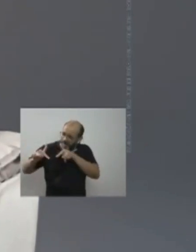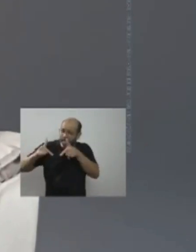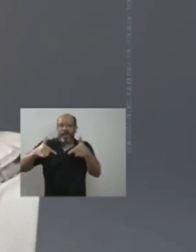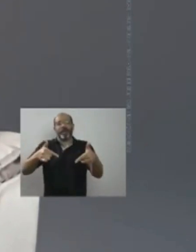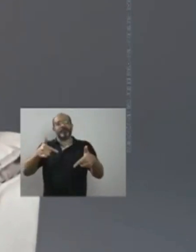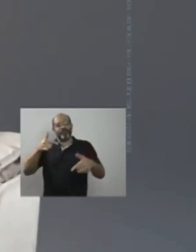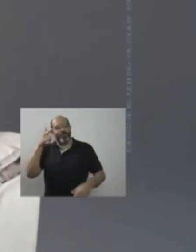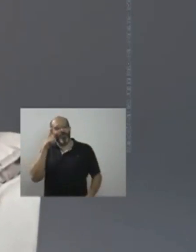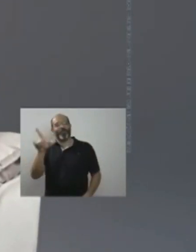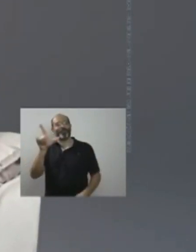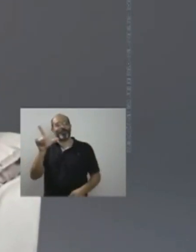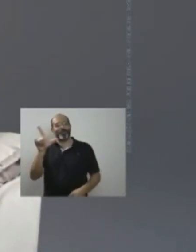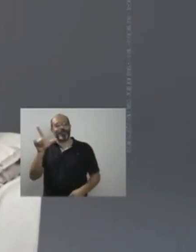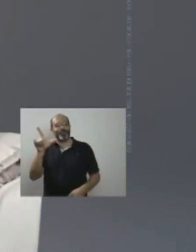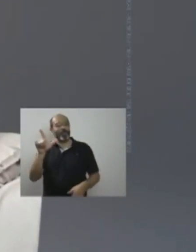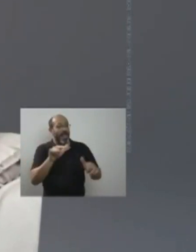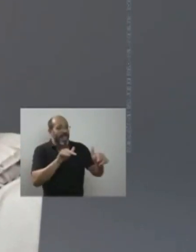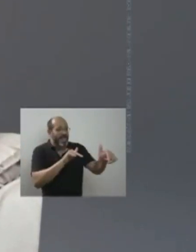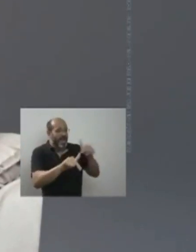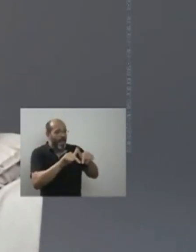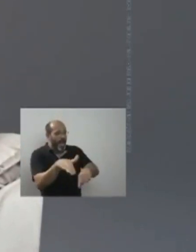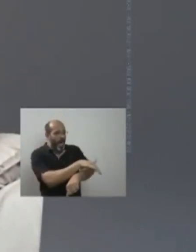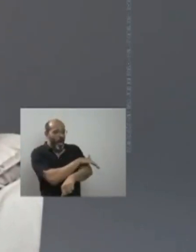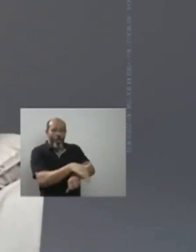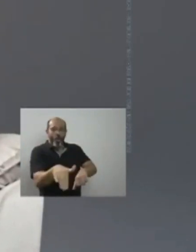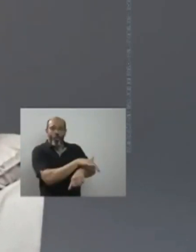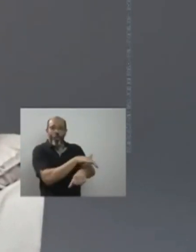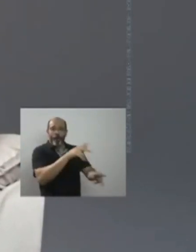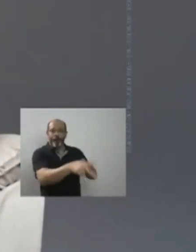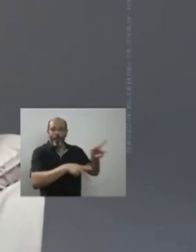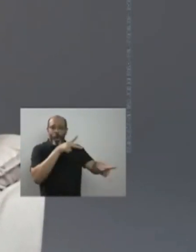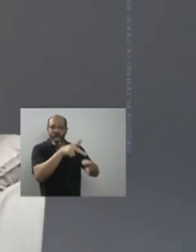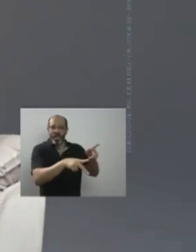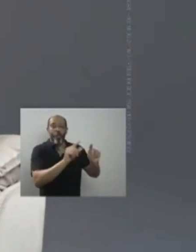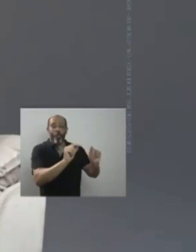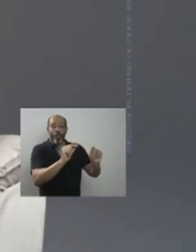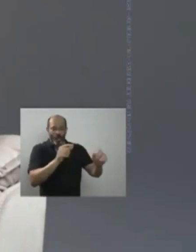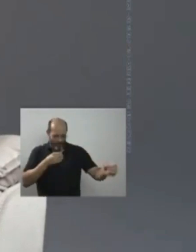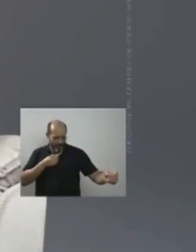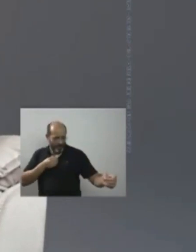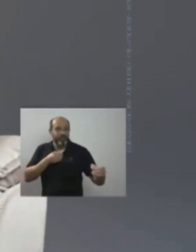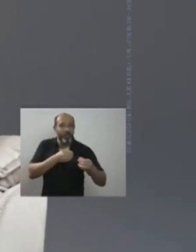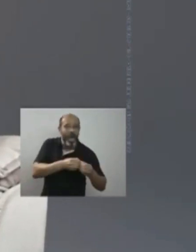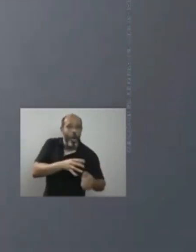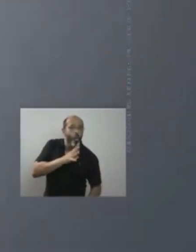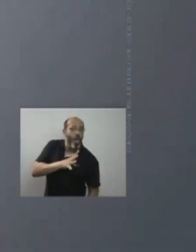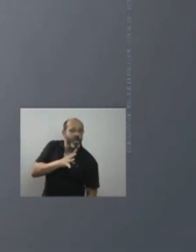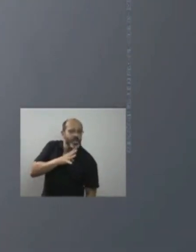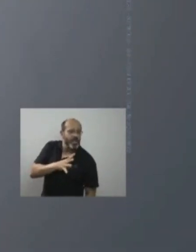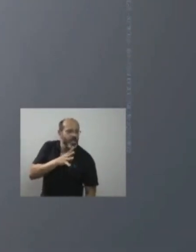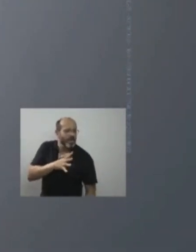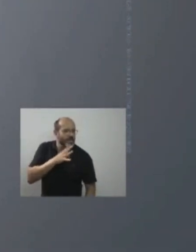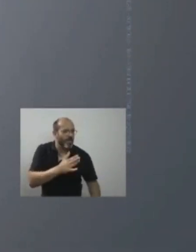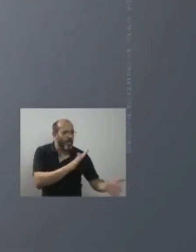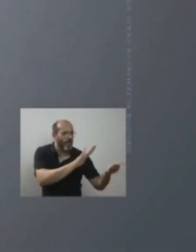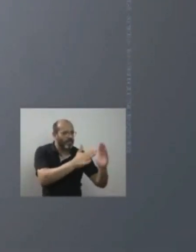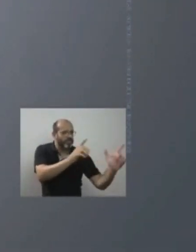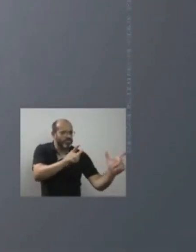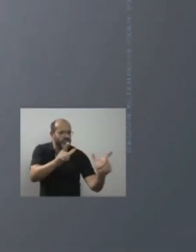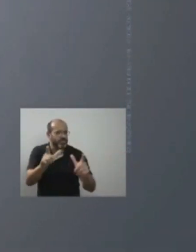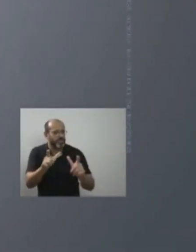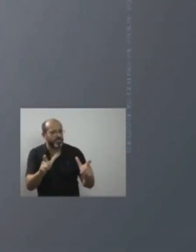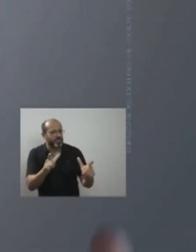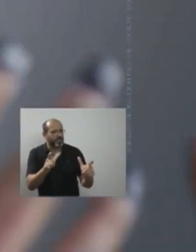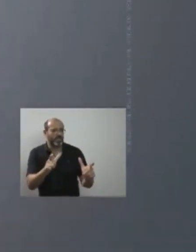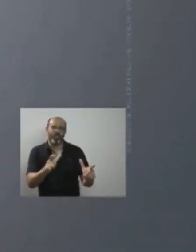isso. Foi quando eu decidi me candidatar a vereador. Inicialmente, algumas pessoas me convidaram, né? E eu falei, eu? Mas